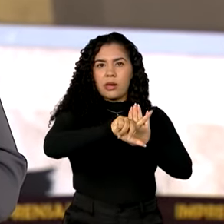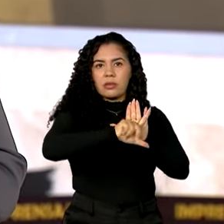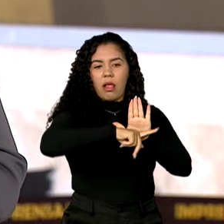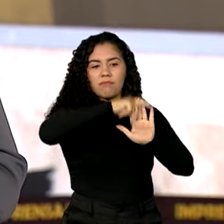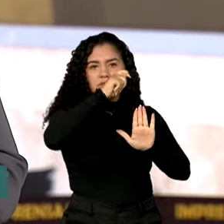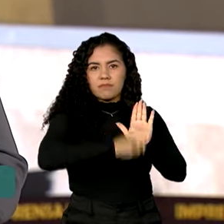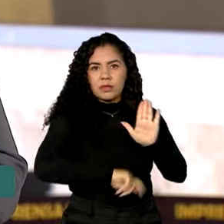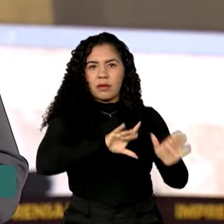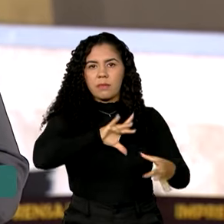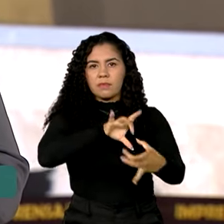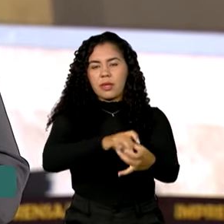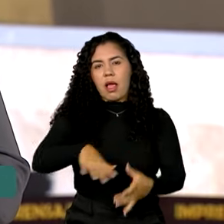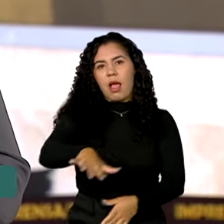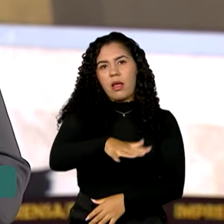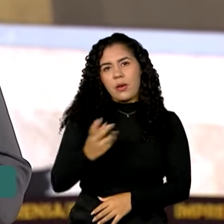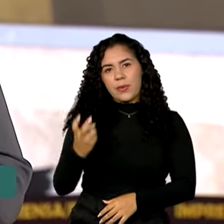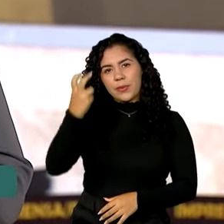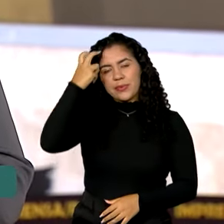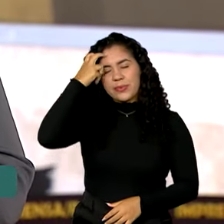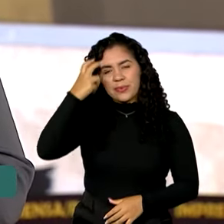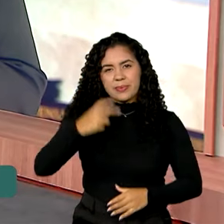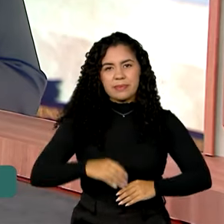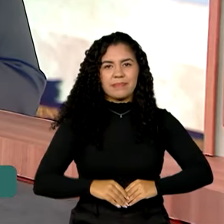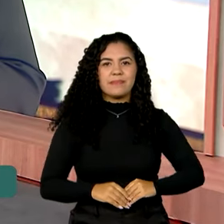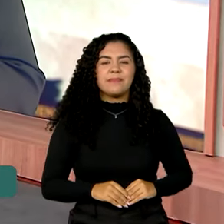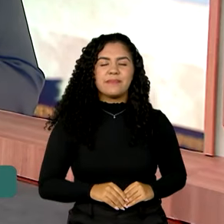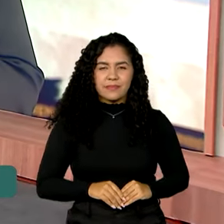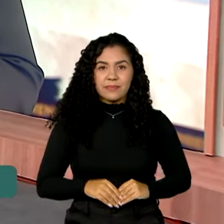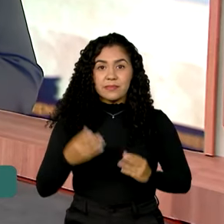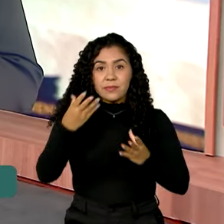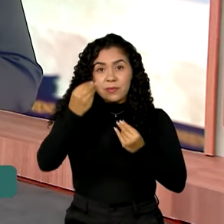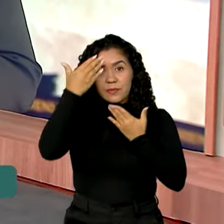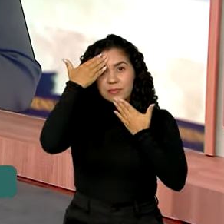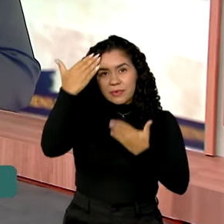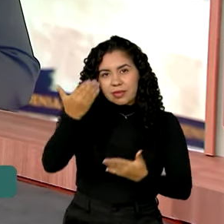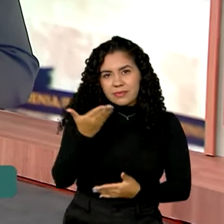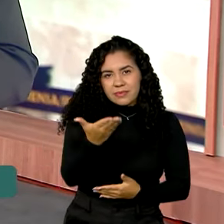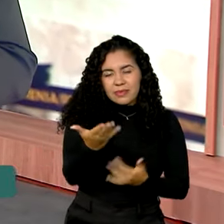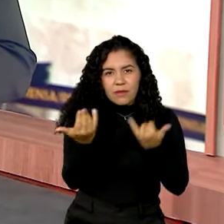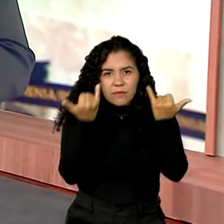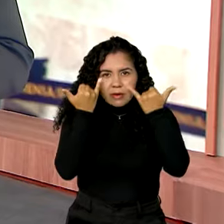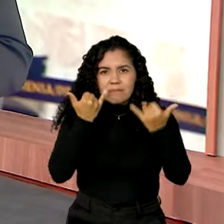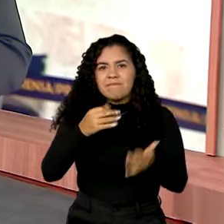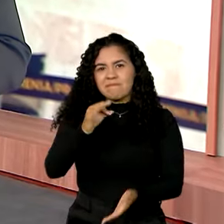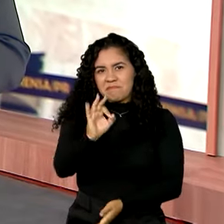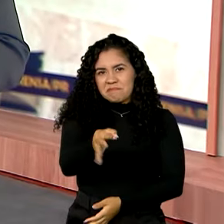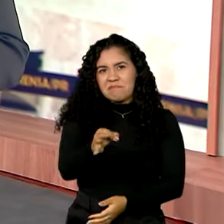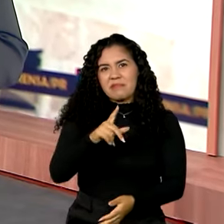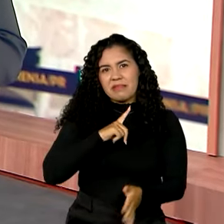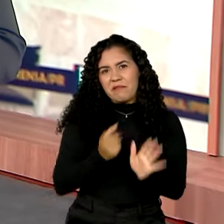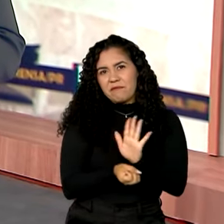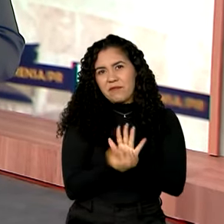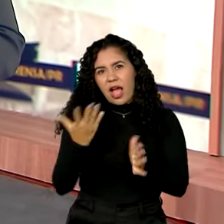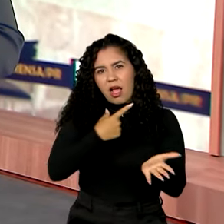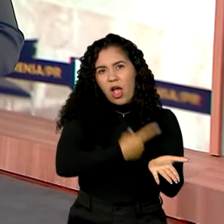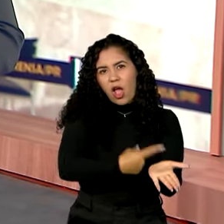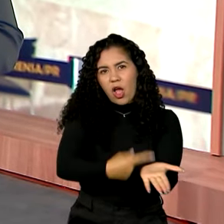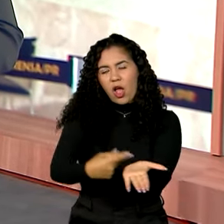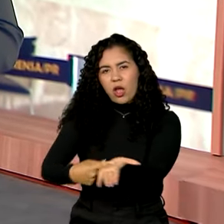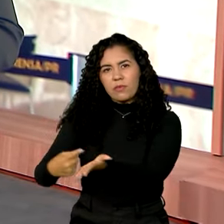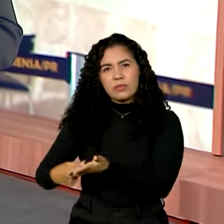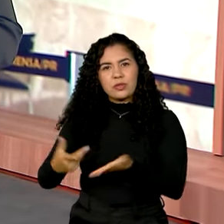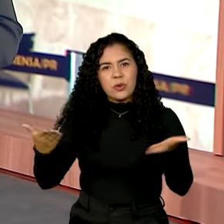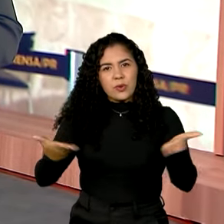ligados à área cultural. Voltamos com você, Vanessa. Obrigada, Marcinha. Realmente, muitos compromissos do presidente Lula